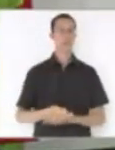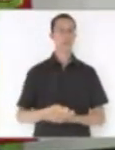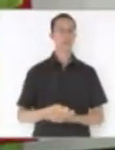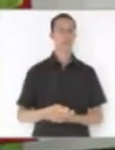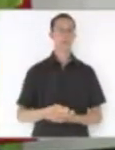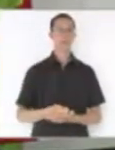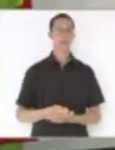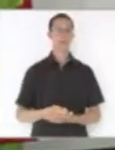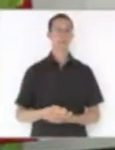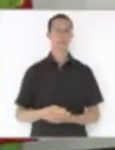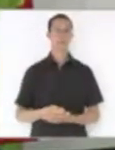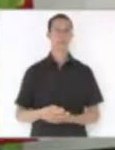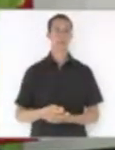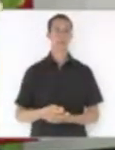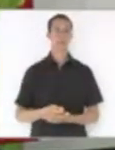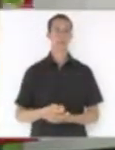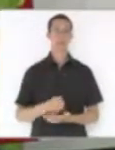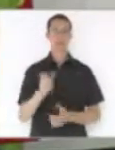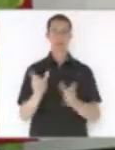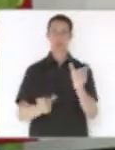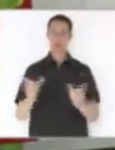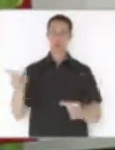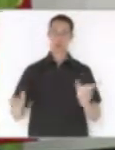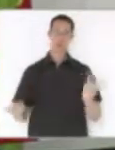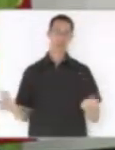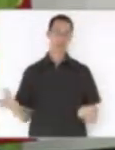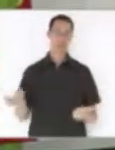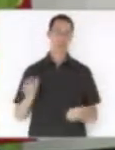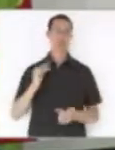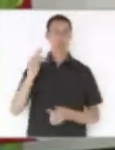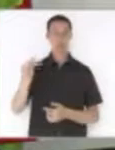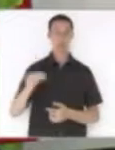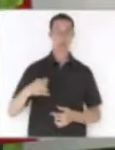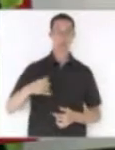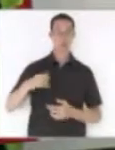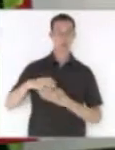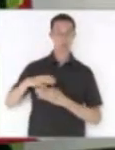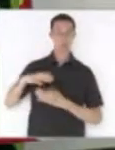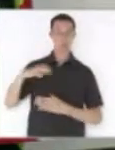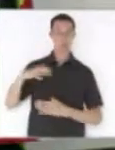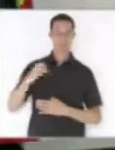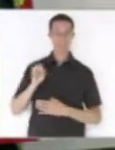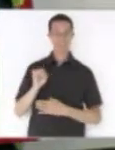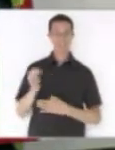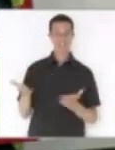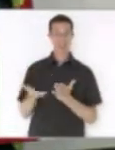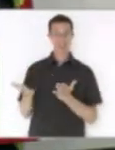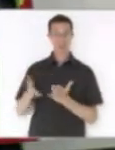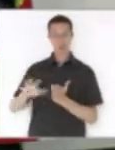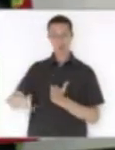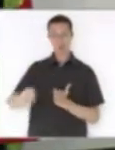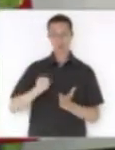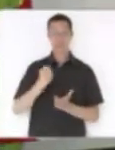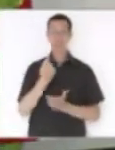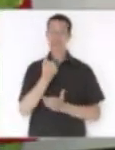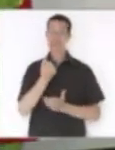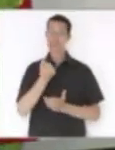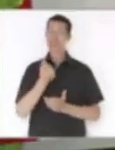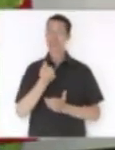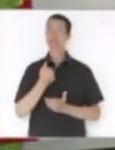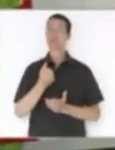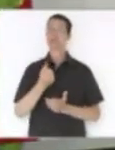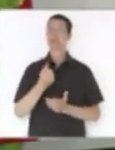as necessidades dos seus segurados, que vão envelhecendo. Se ele gasta agora, ele cria uma